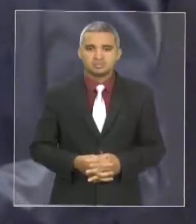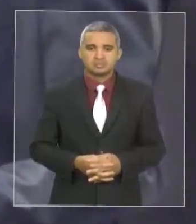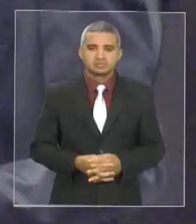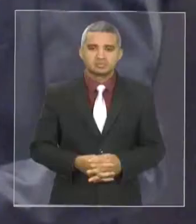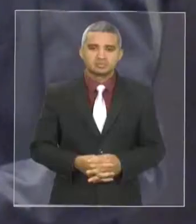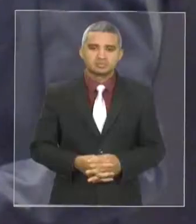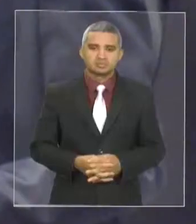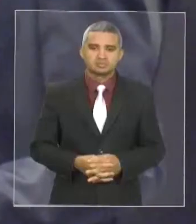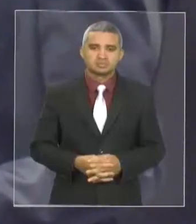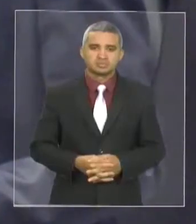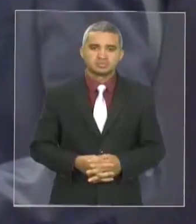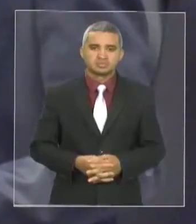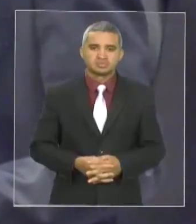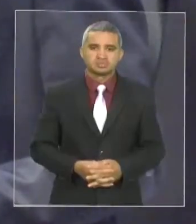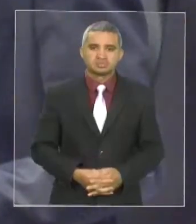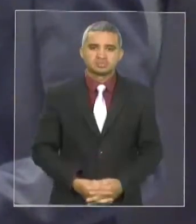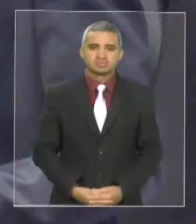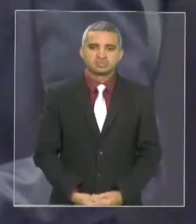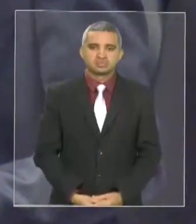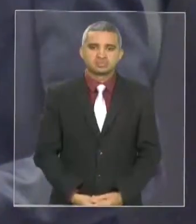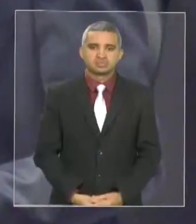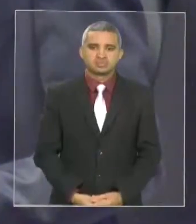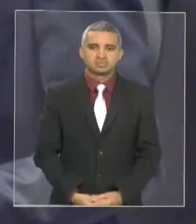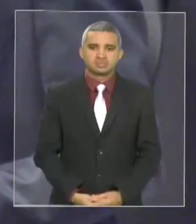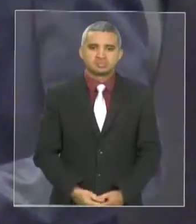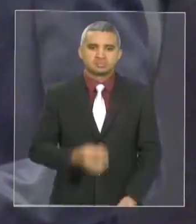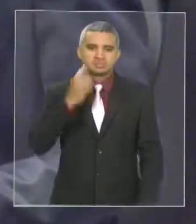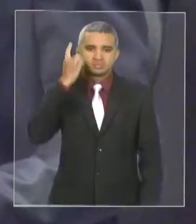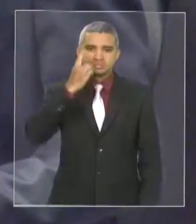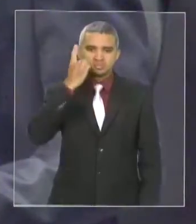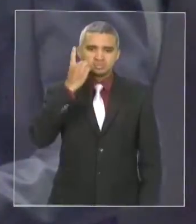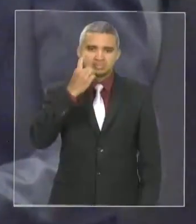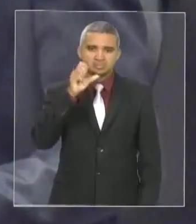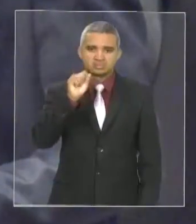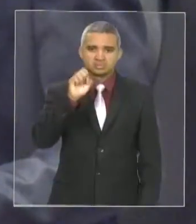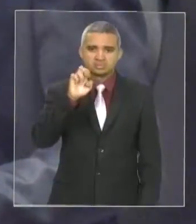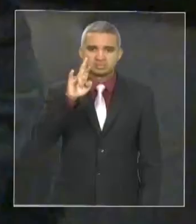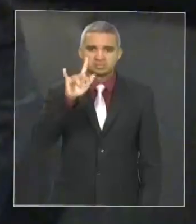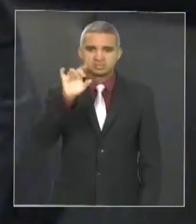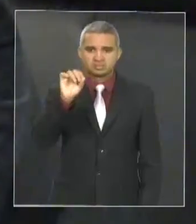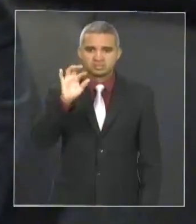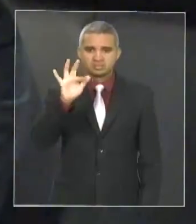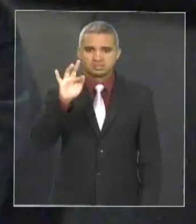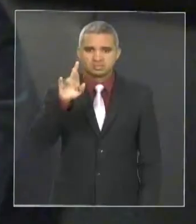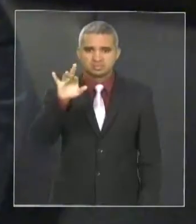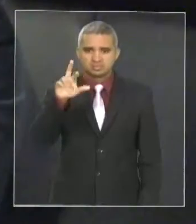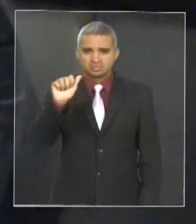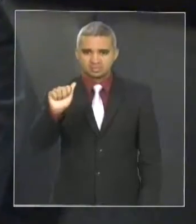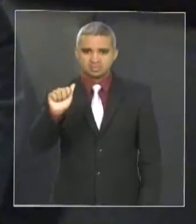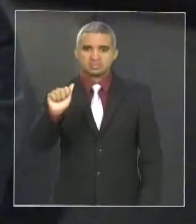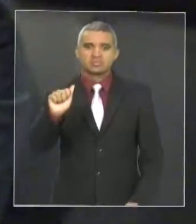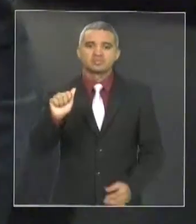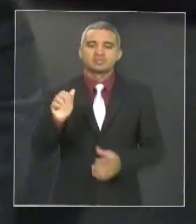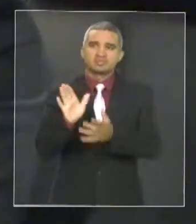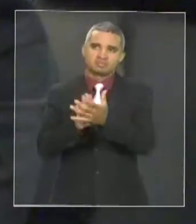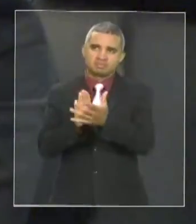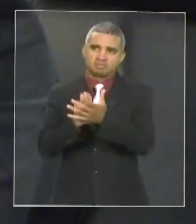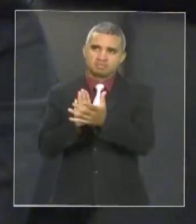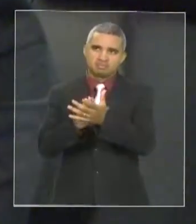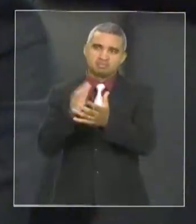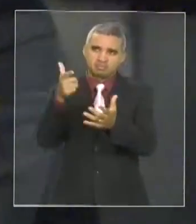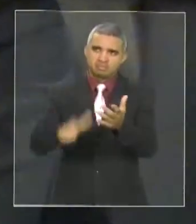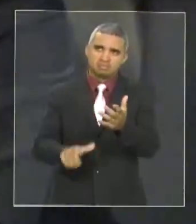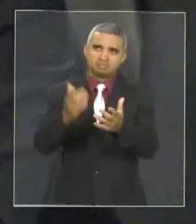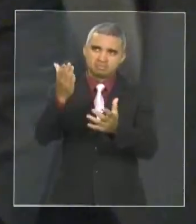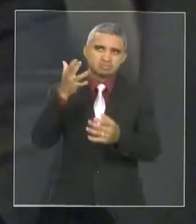Deputado Sérgio Frota. O plenário está vazio. Deputado Sérgio Frota, mais uma vez, parabenizo pelo seu pronunciamento, pelo vosso pronunciamento